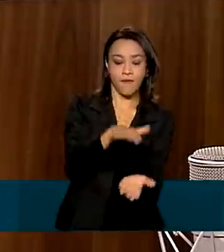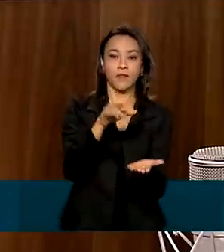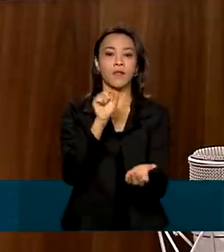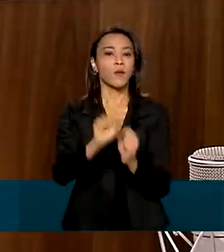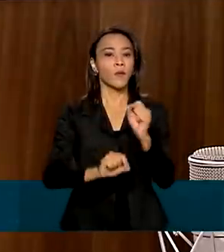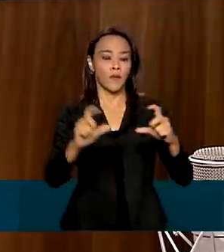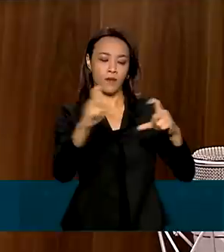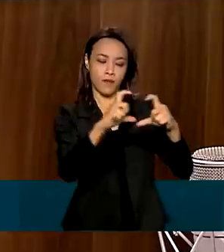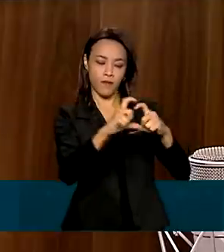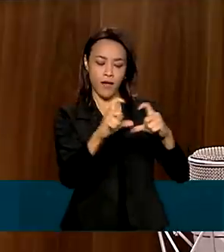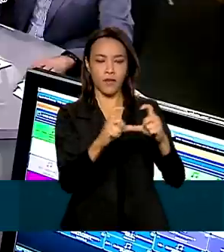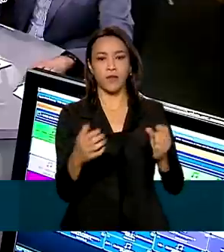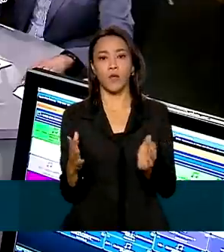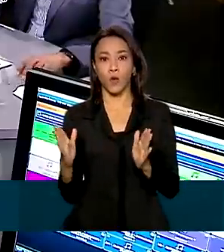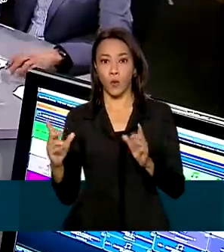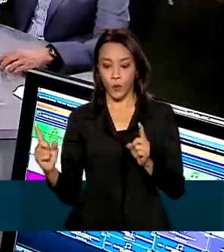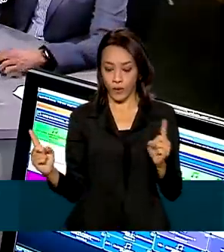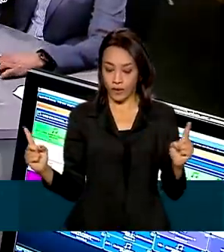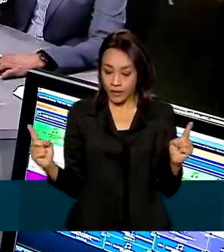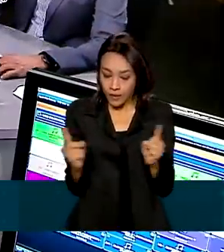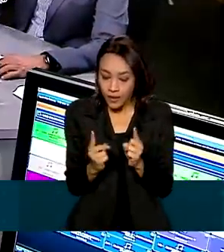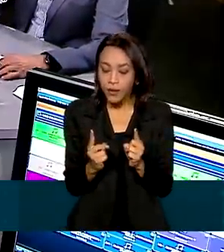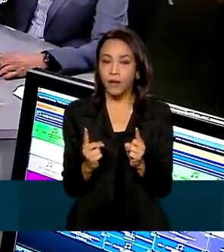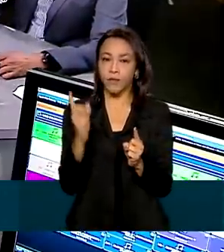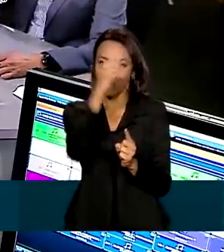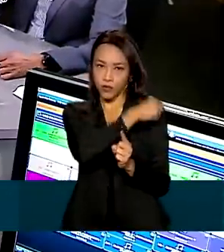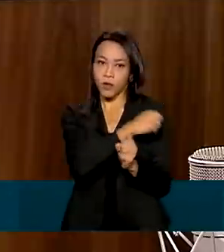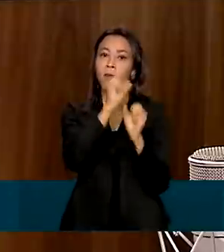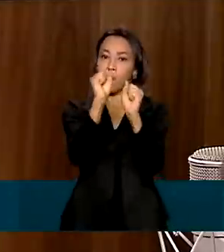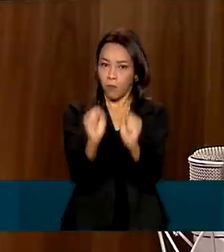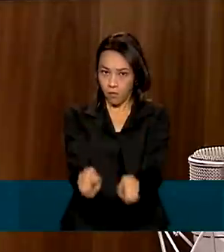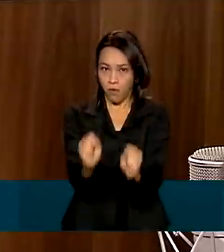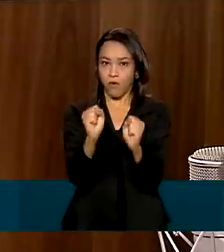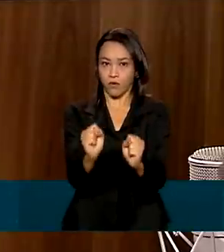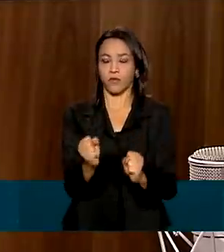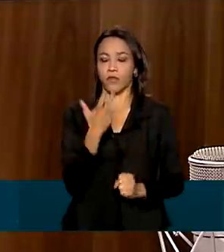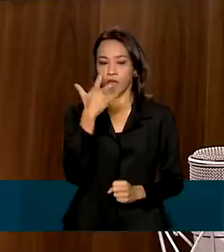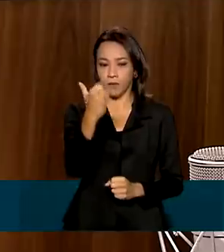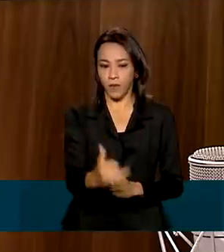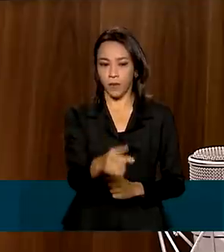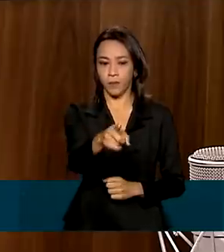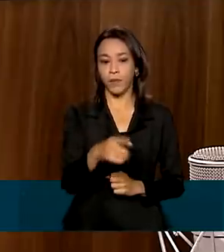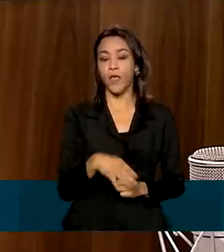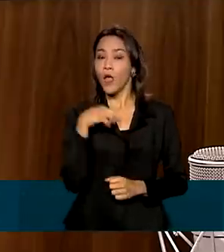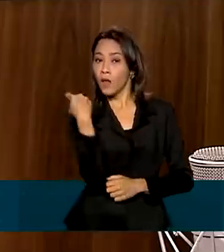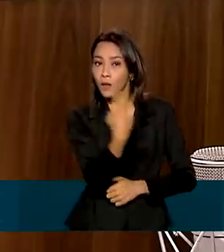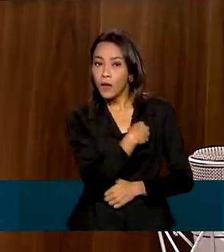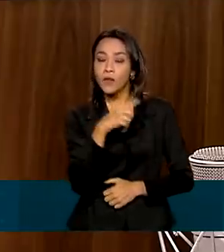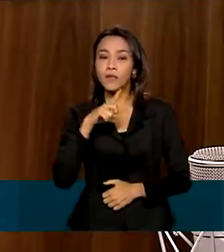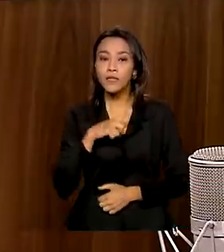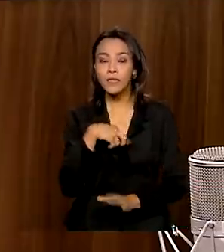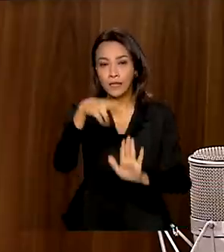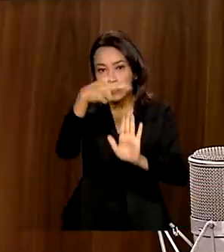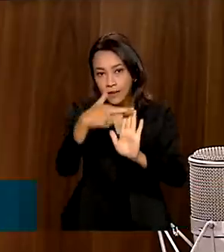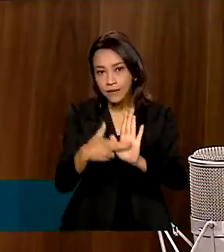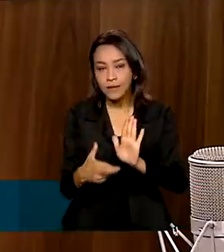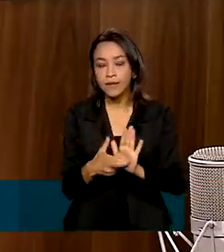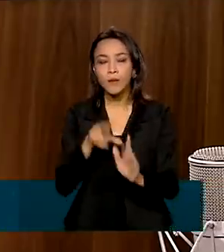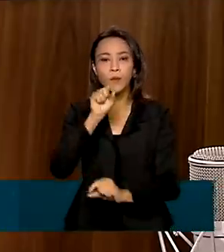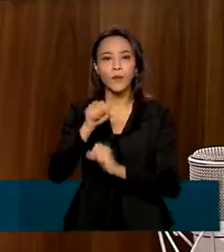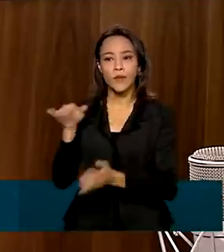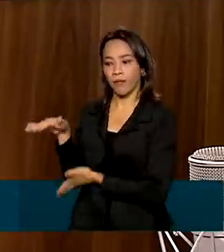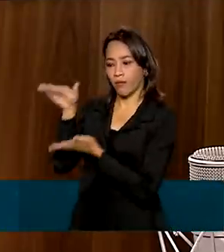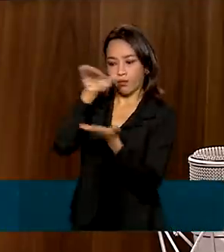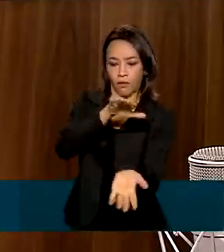intervalo de aplicação entre as duas doses pode diminuir. Como nós temos uma regularidade nas entregas de